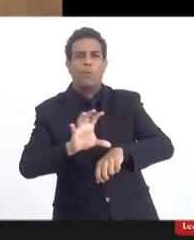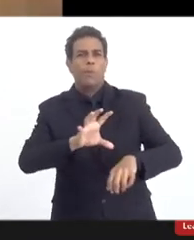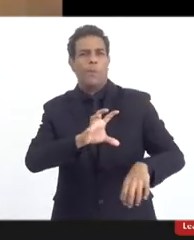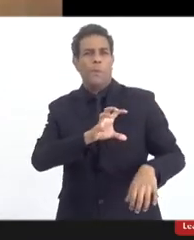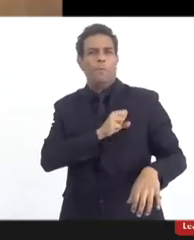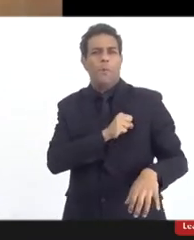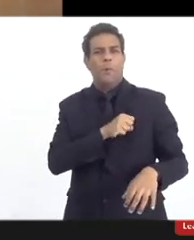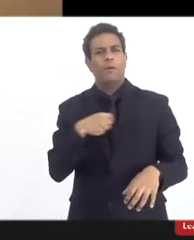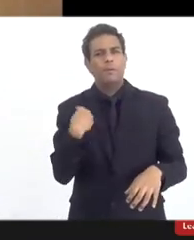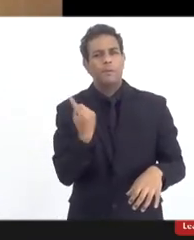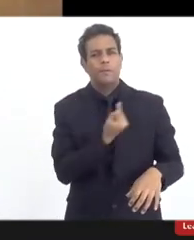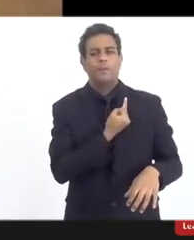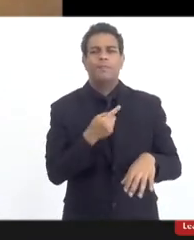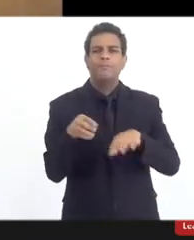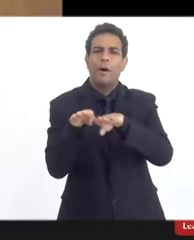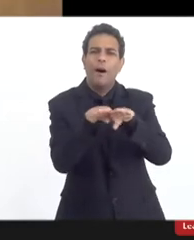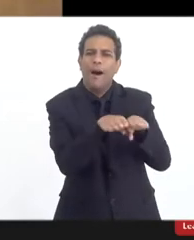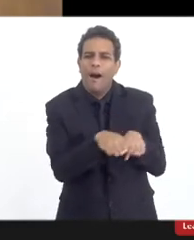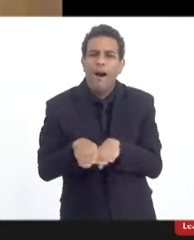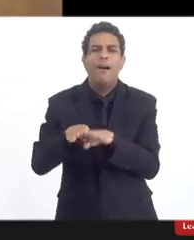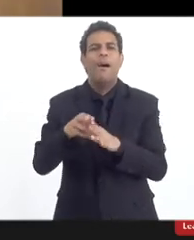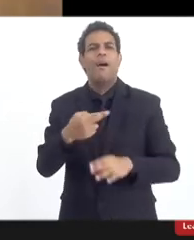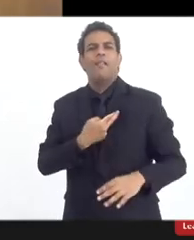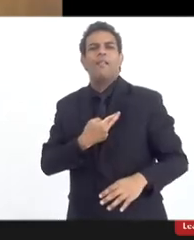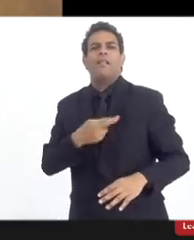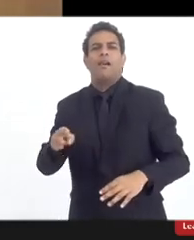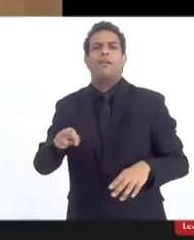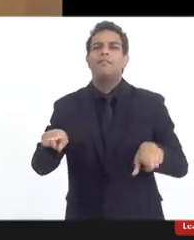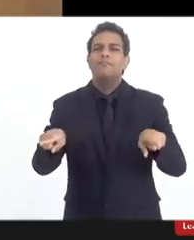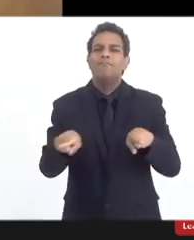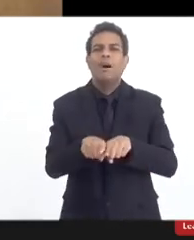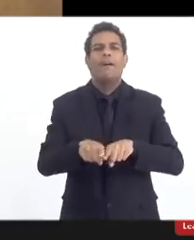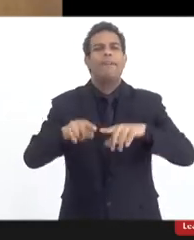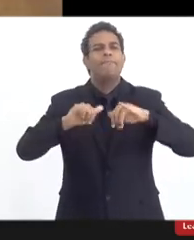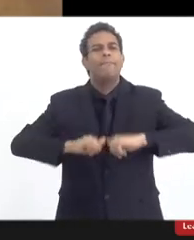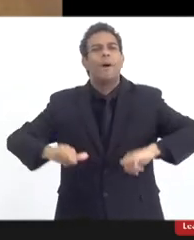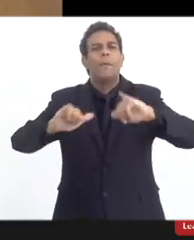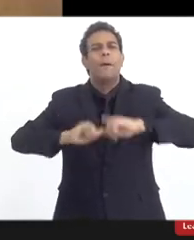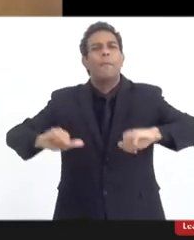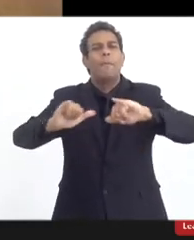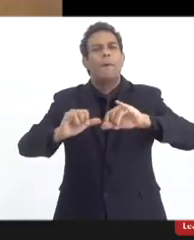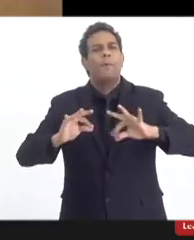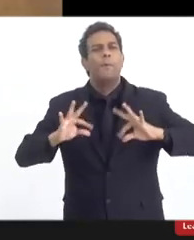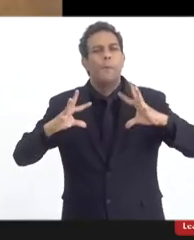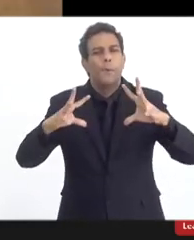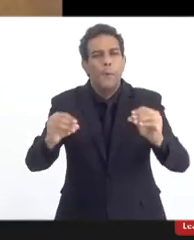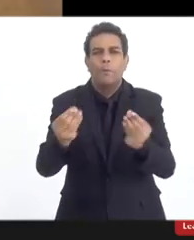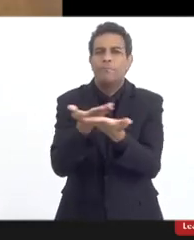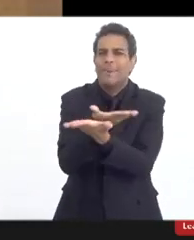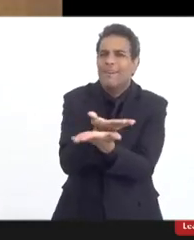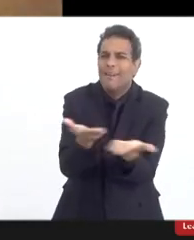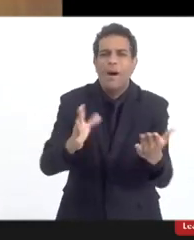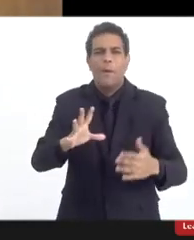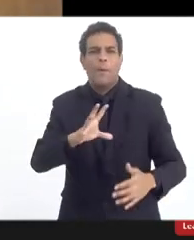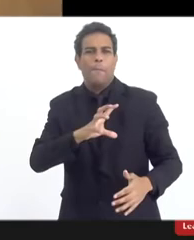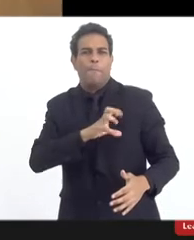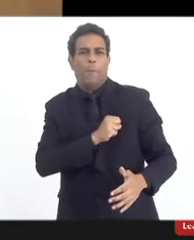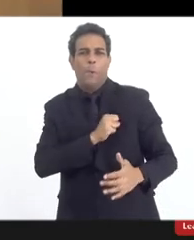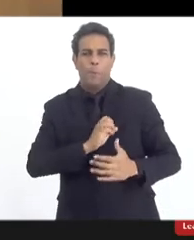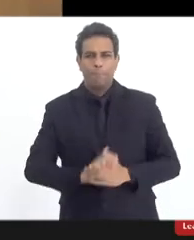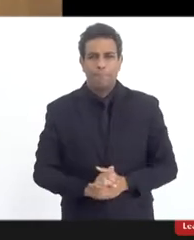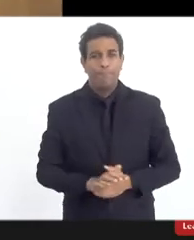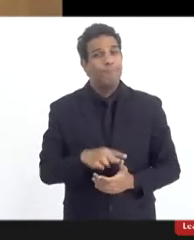Todas as religiões pregam o bem e o amor, todas elas. E nós